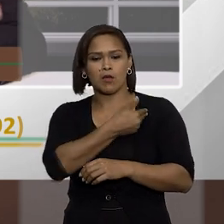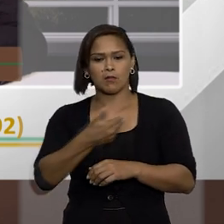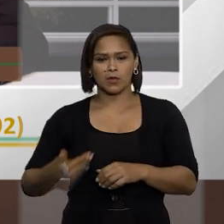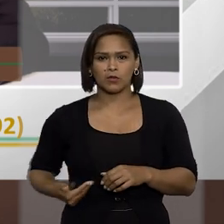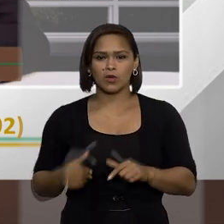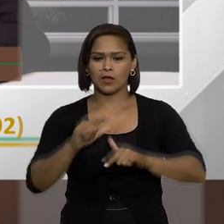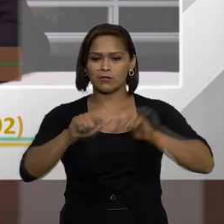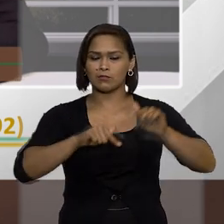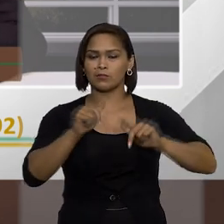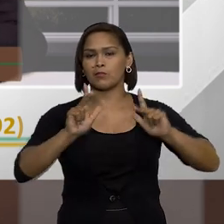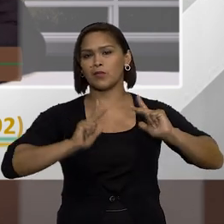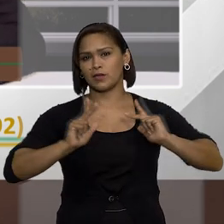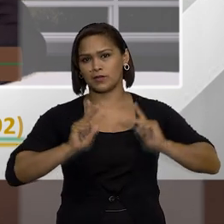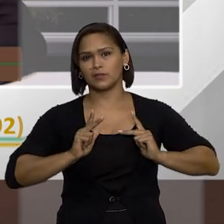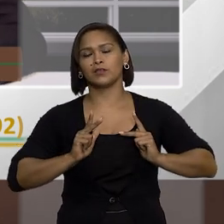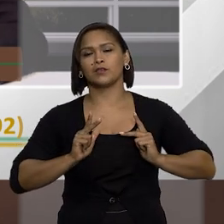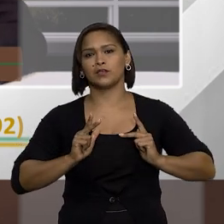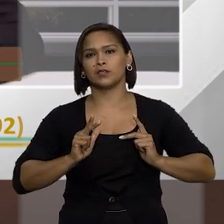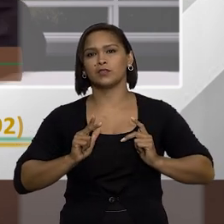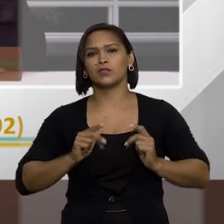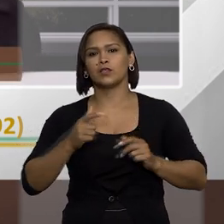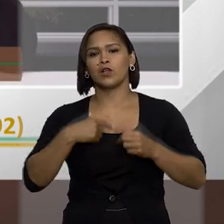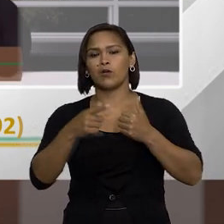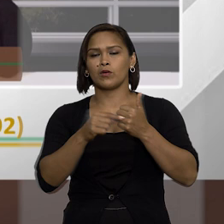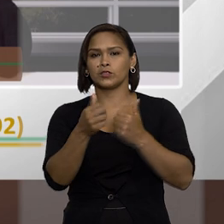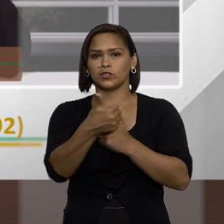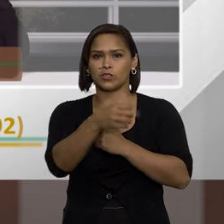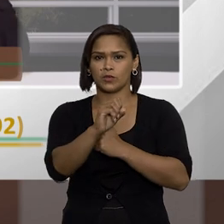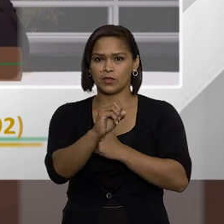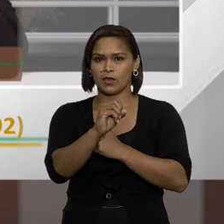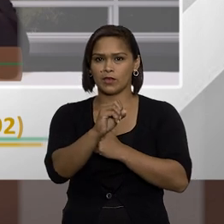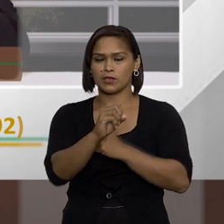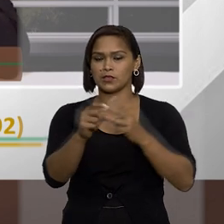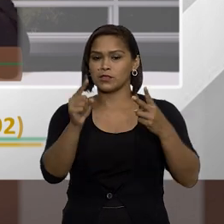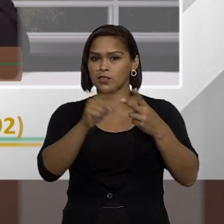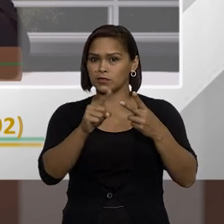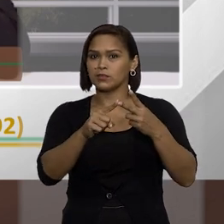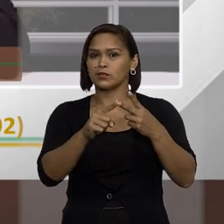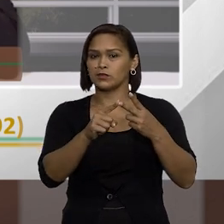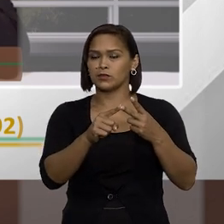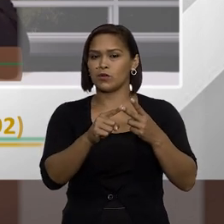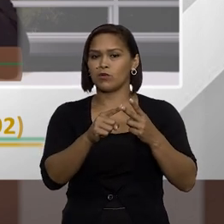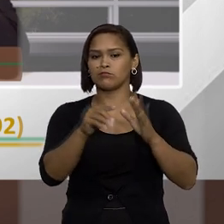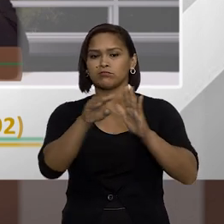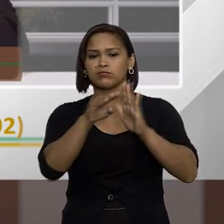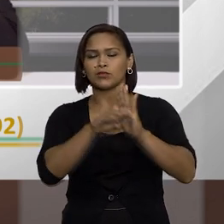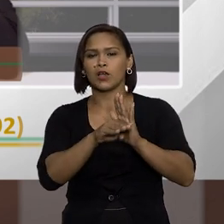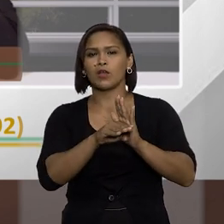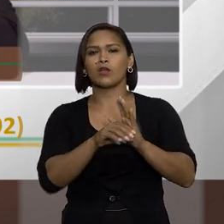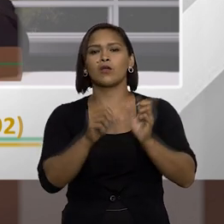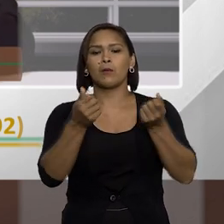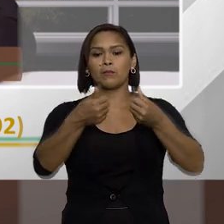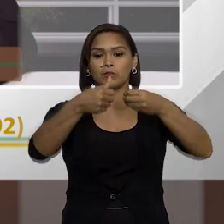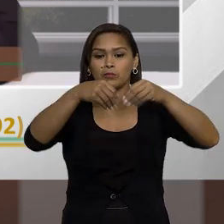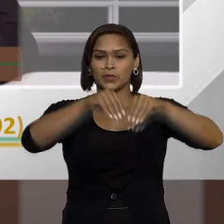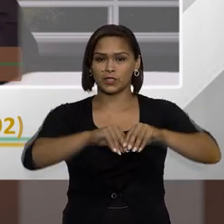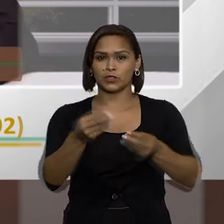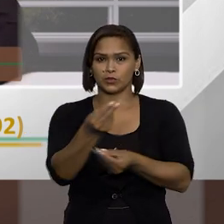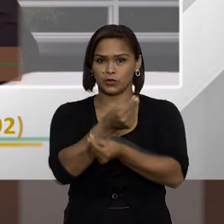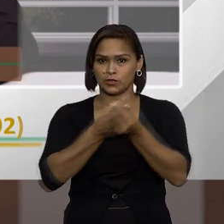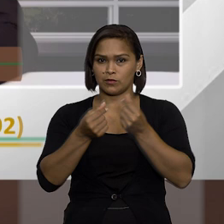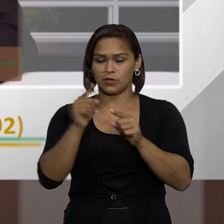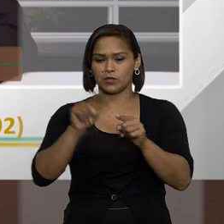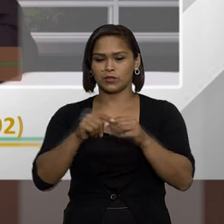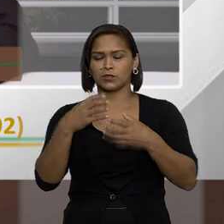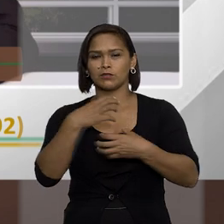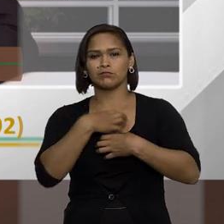públicos em atividades particulares. Nós temos no artigo 10, o segundo, a segunda modalidade, que são os atos que causam prejuízo ao